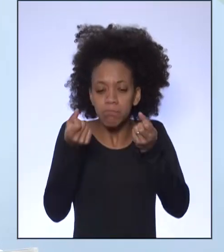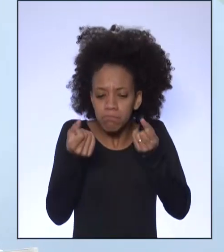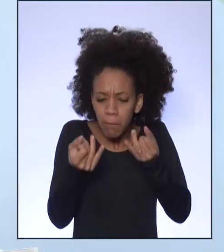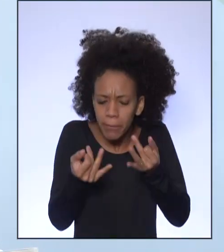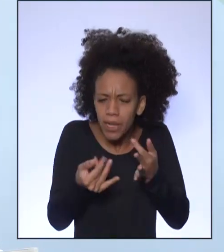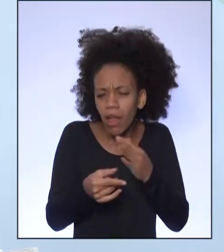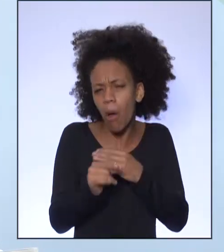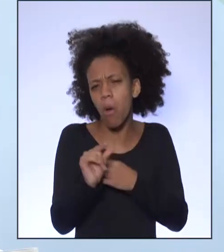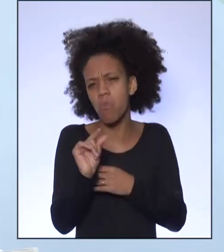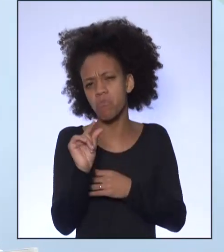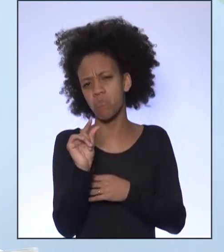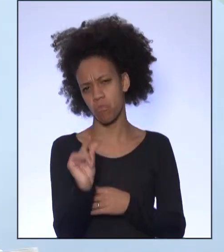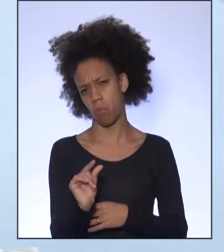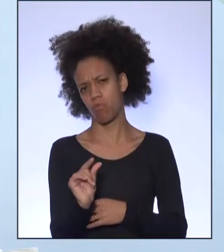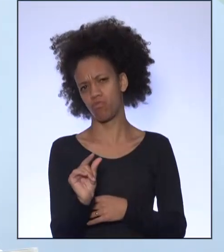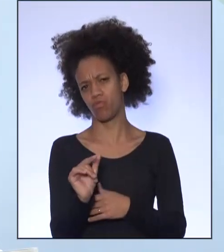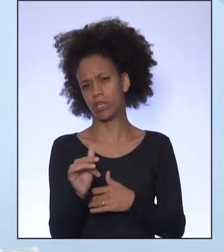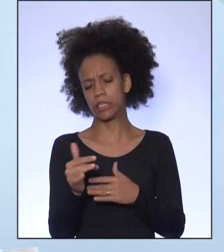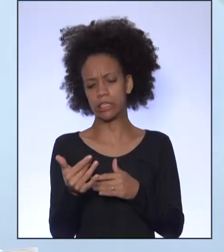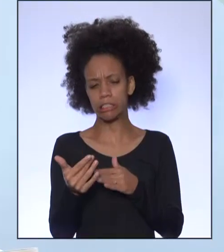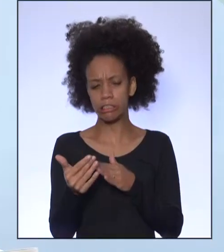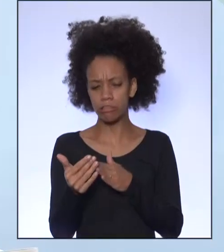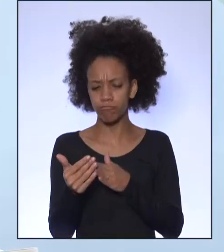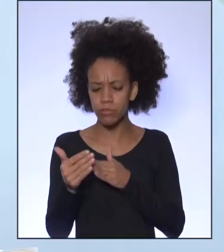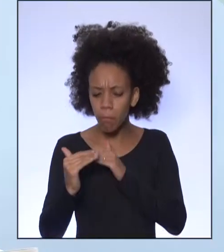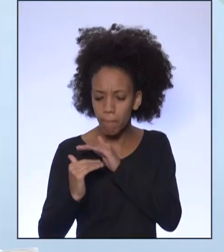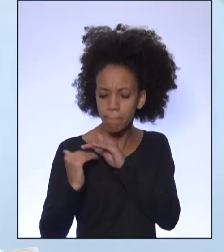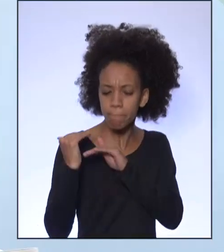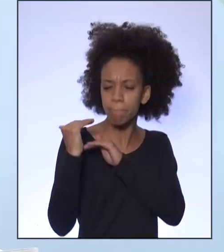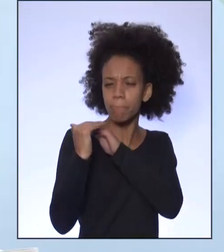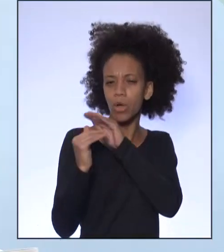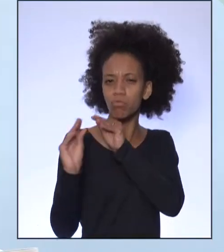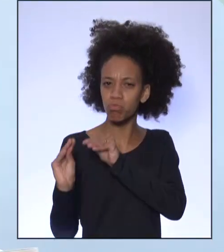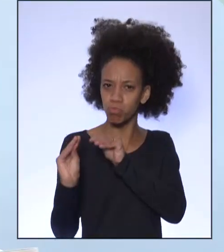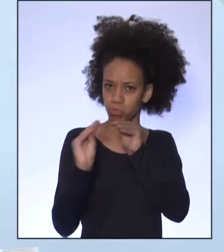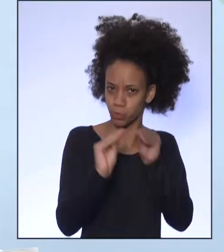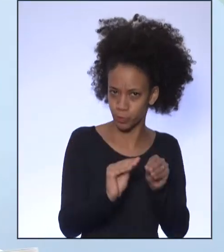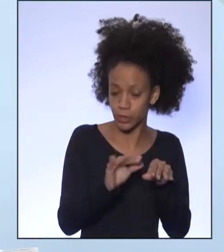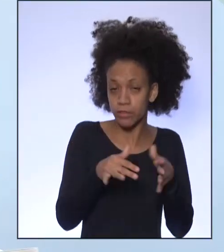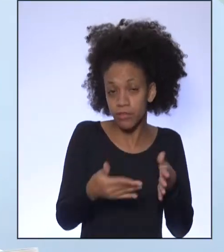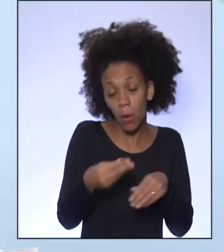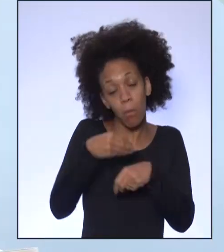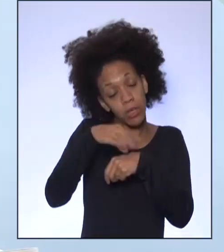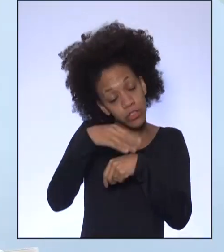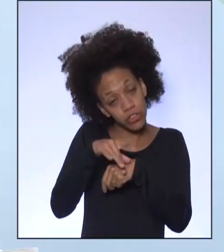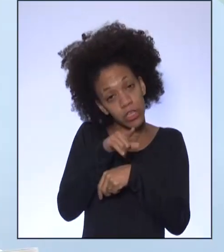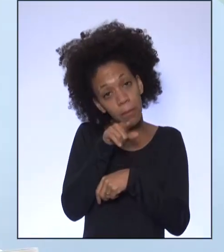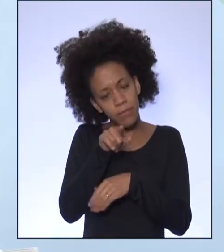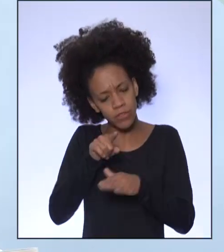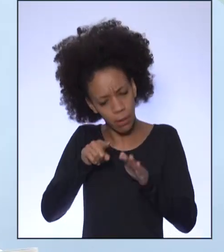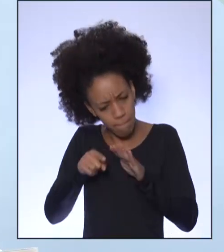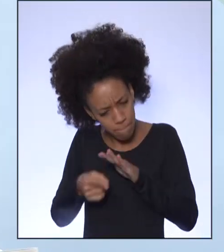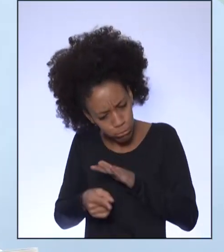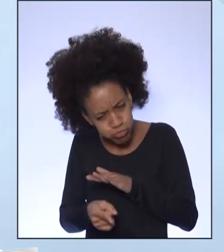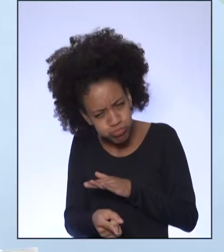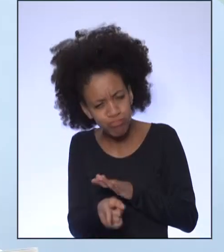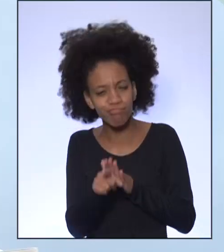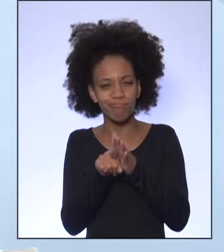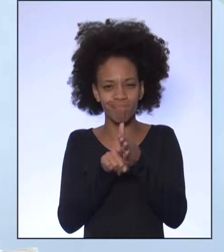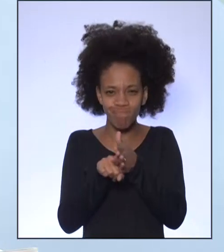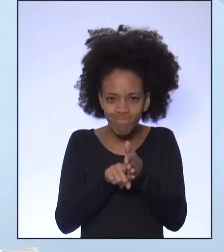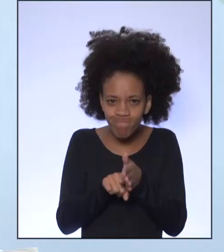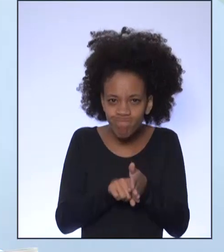pouquinho desses processos migratórios. Então, fica mais uma vez uma sugestão para você aprofundar suas pesquisas